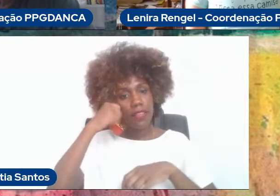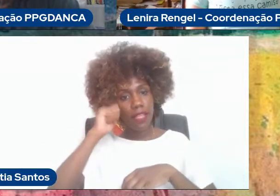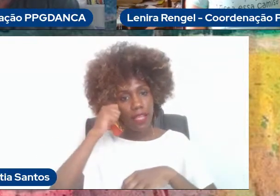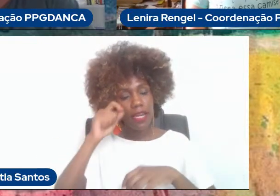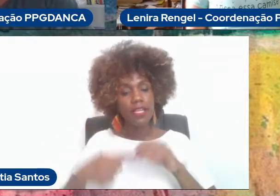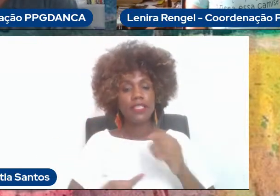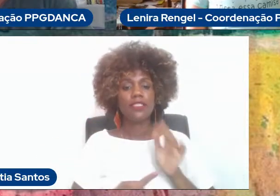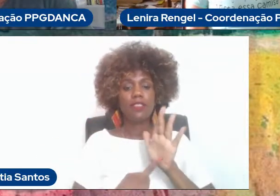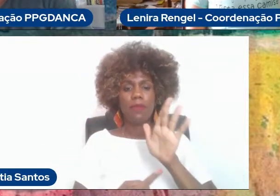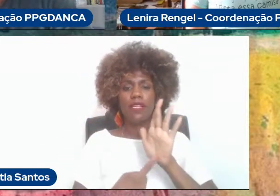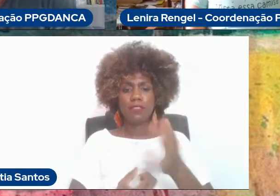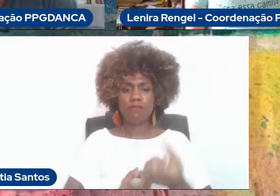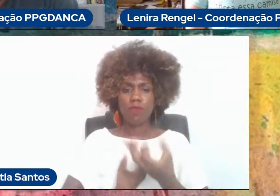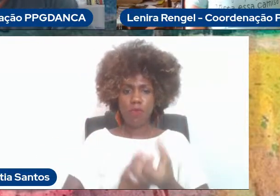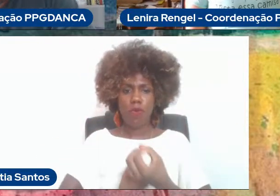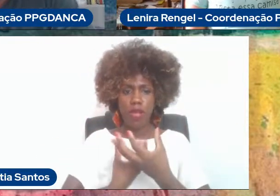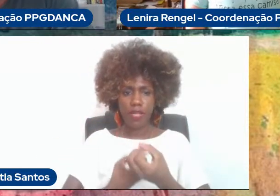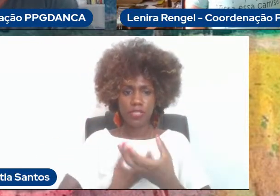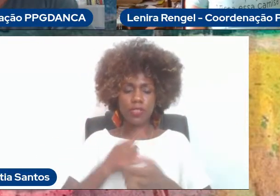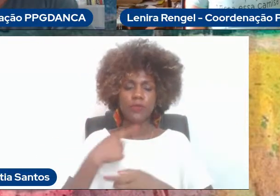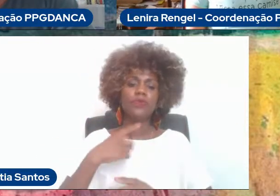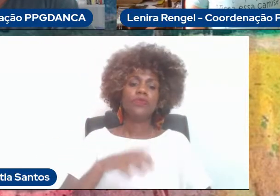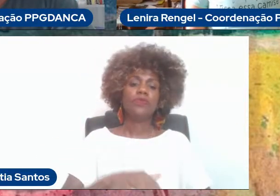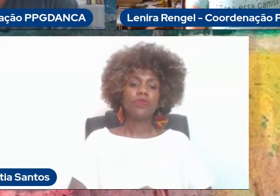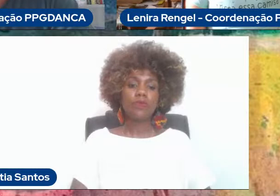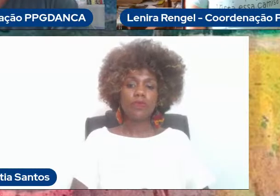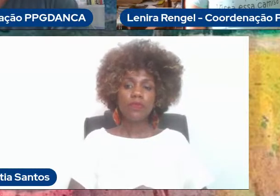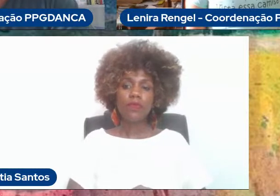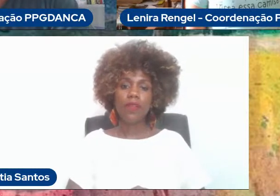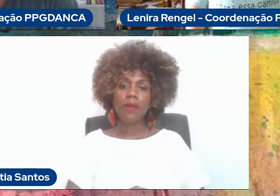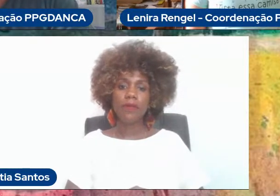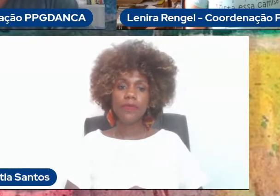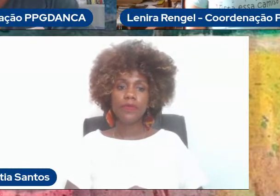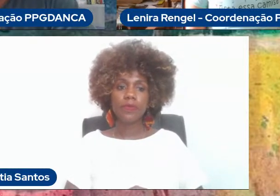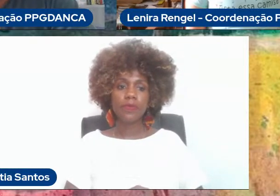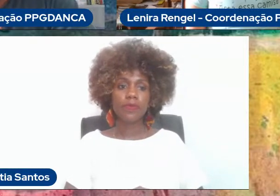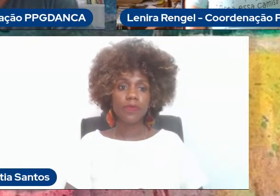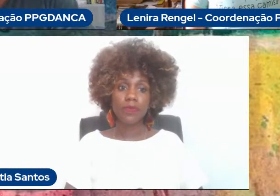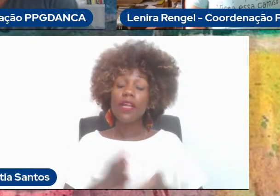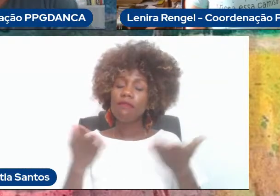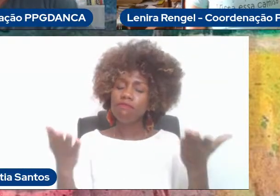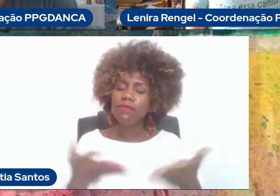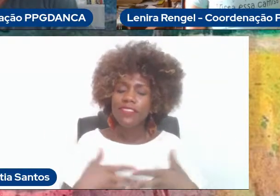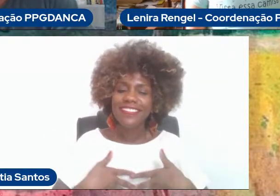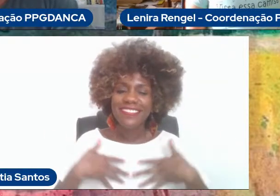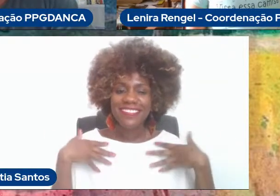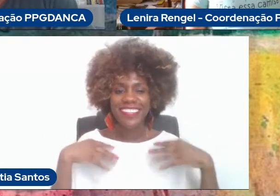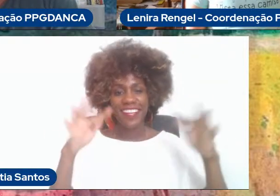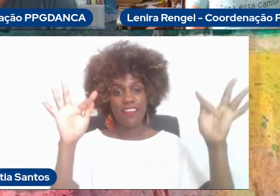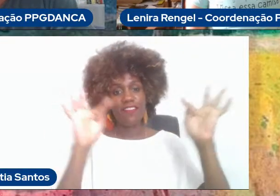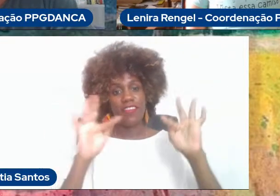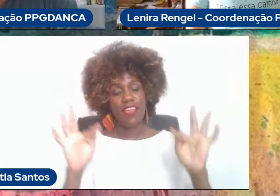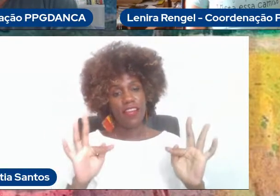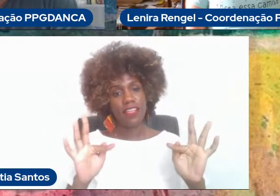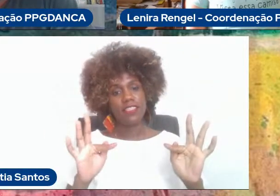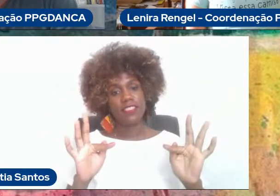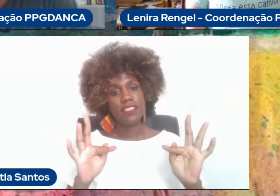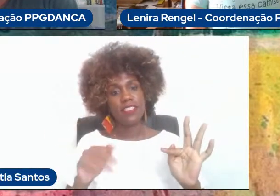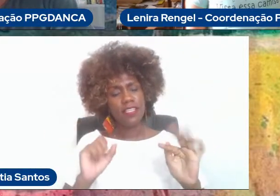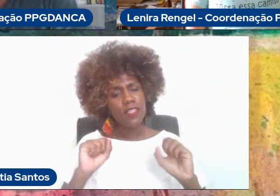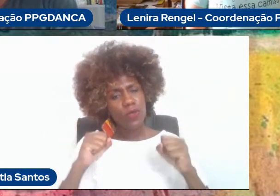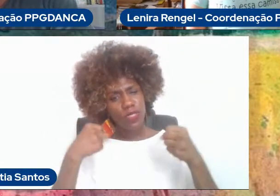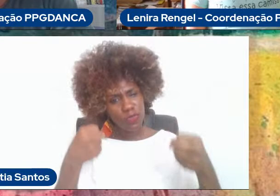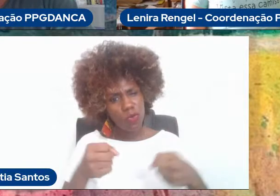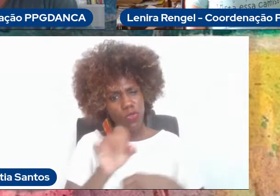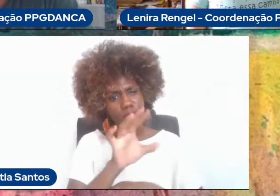epistêmicas. Bom, é uma grande alegria aí, sei do esforço